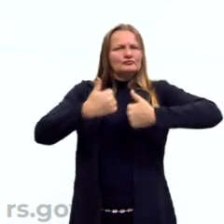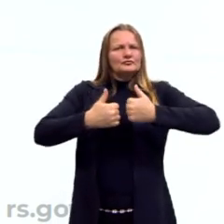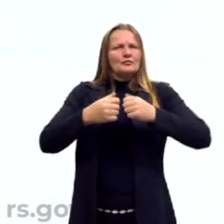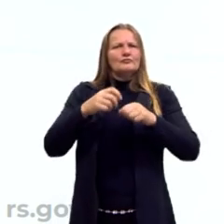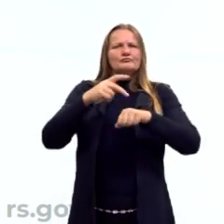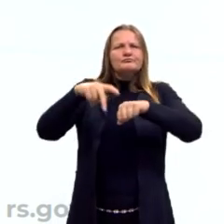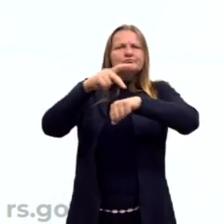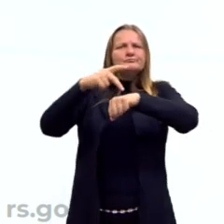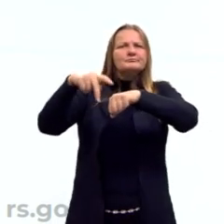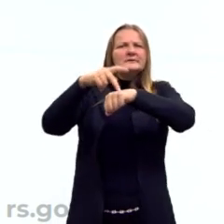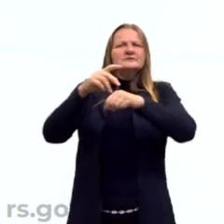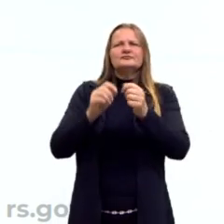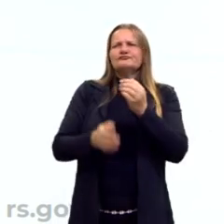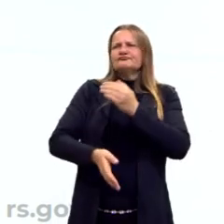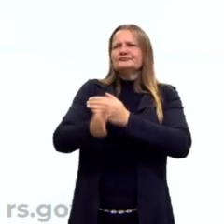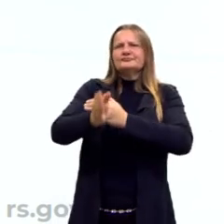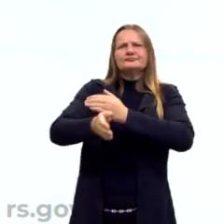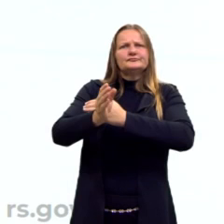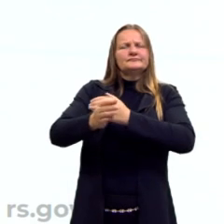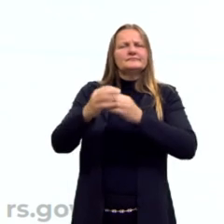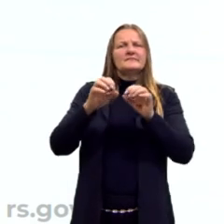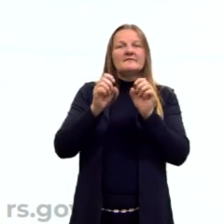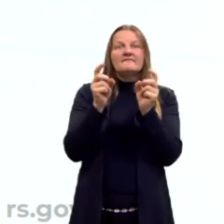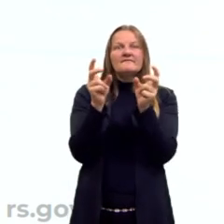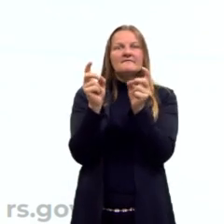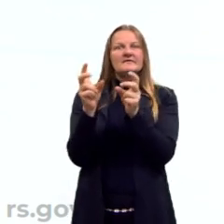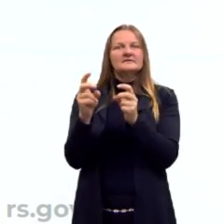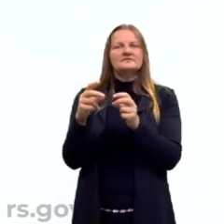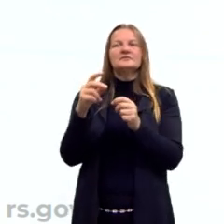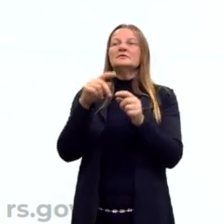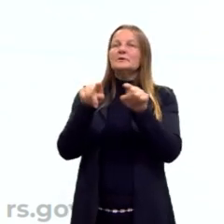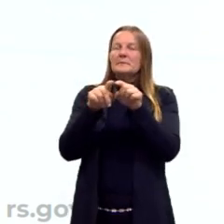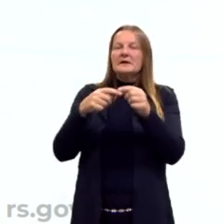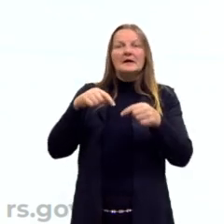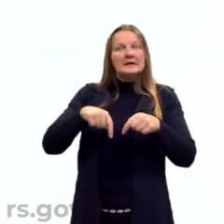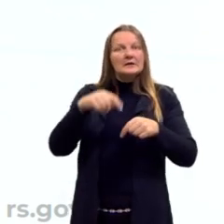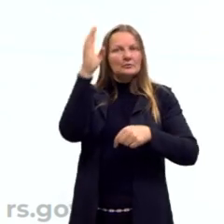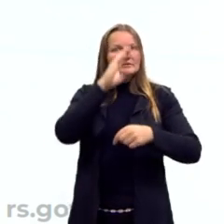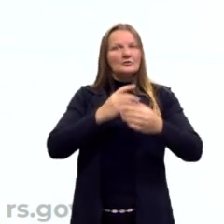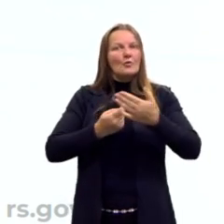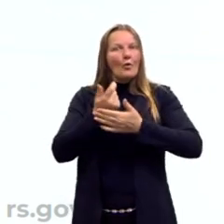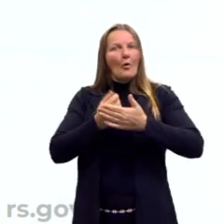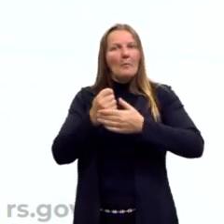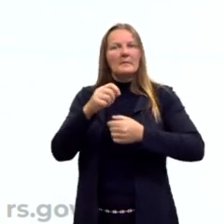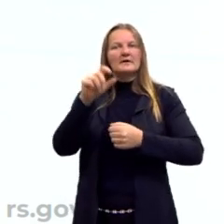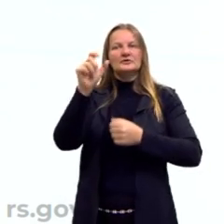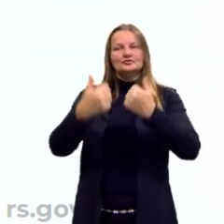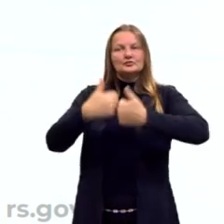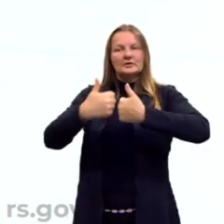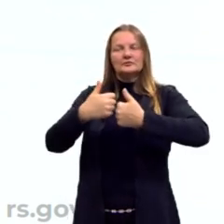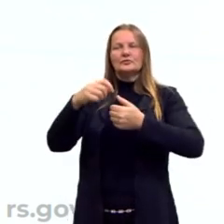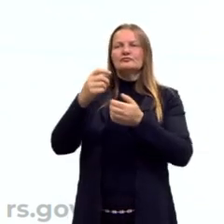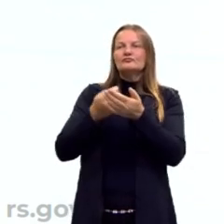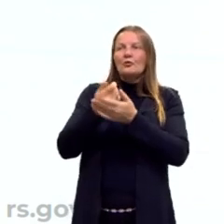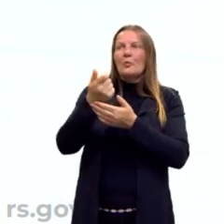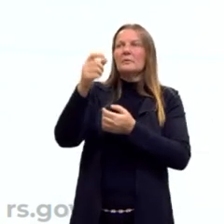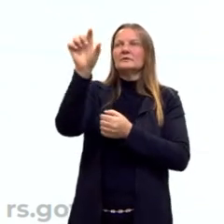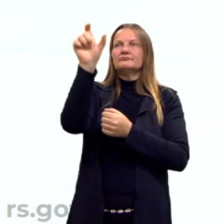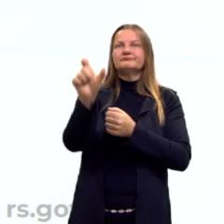comum no Brasil, ou também dos jogadores estrangeiros vindo para o Brasil, nos momentos de abertura das janelas,